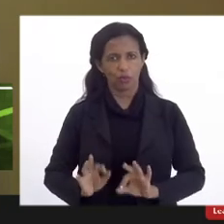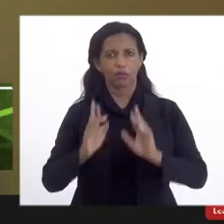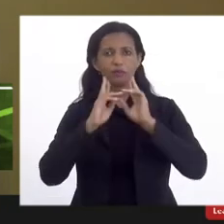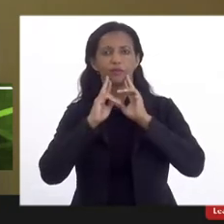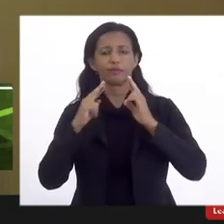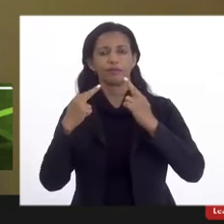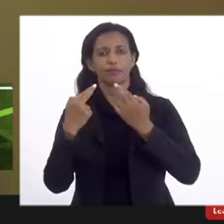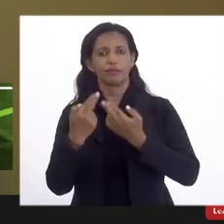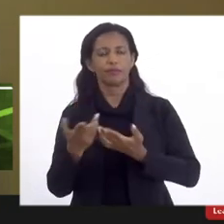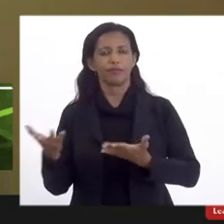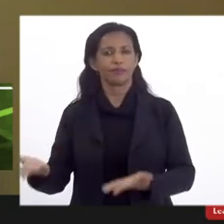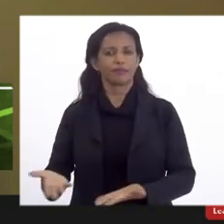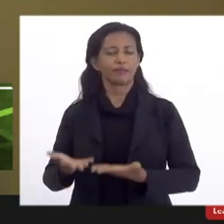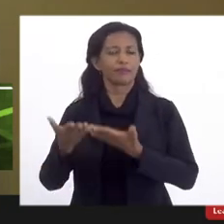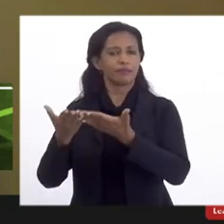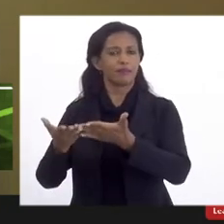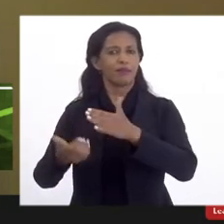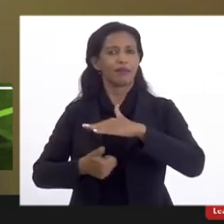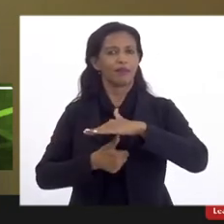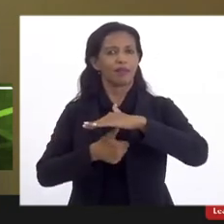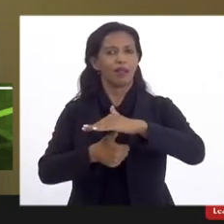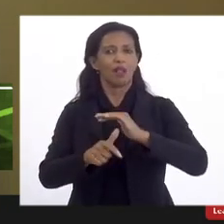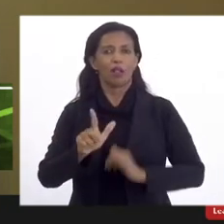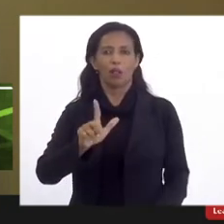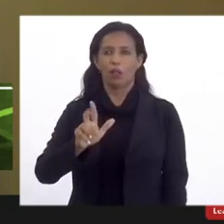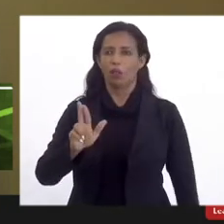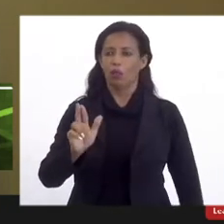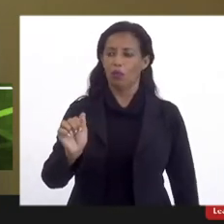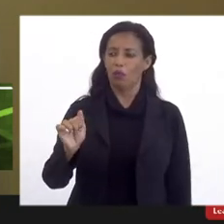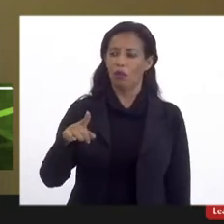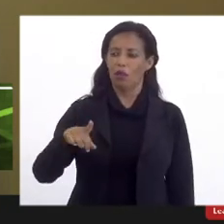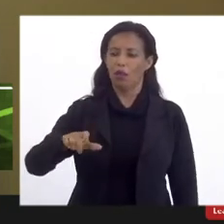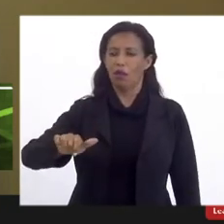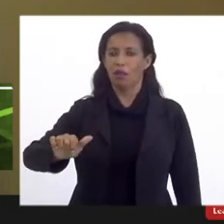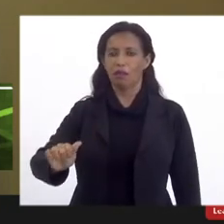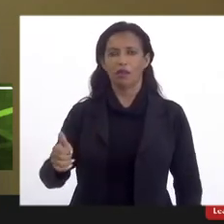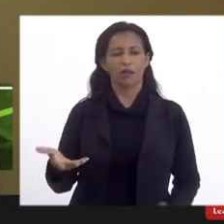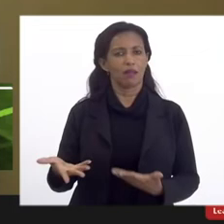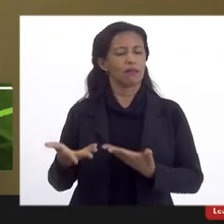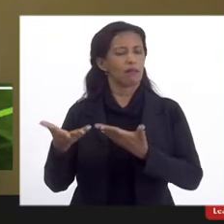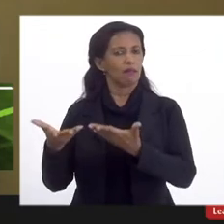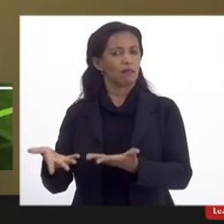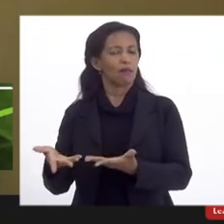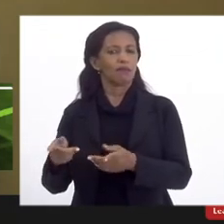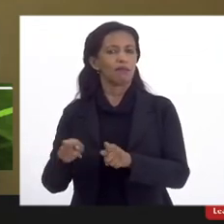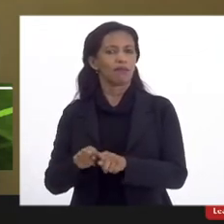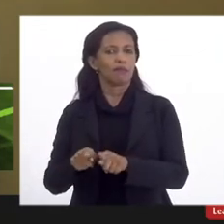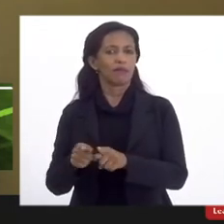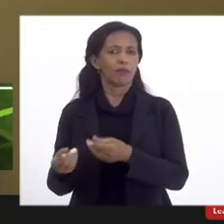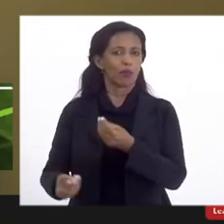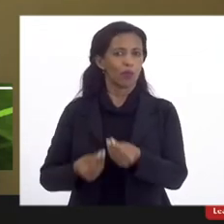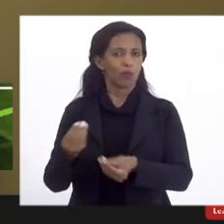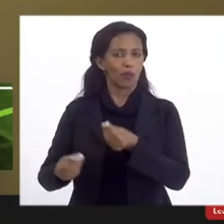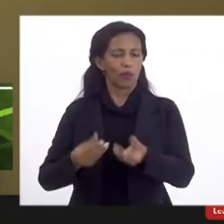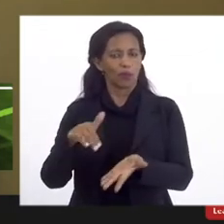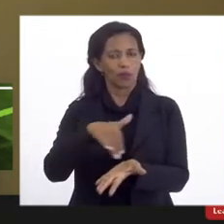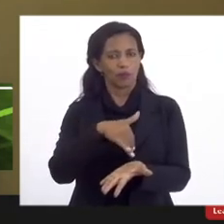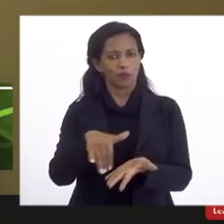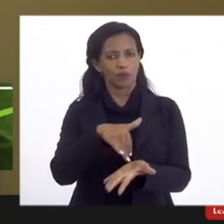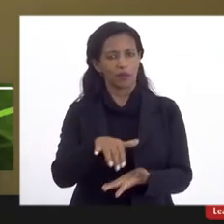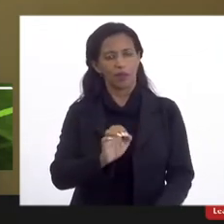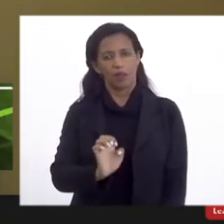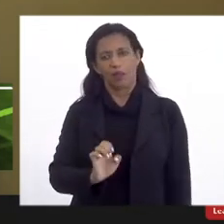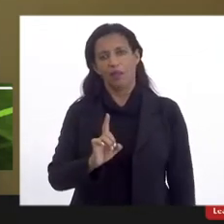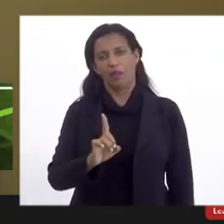a nossa magnífica reitora, a Luanda, bem como o nosso secretário também, o